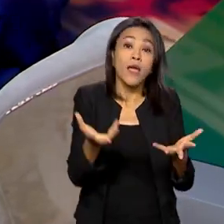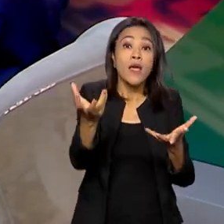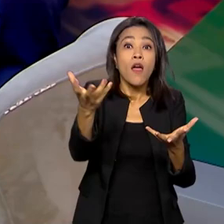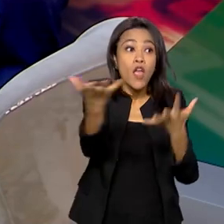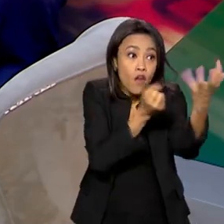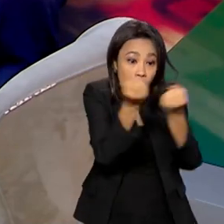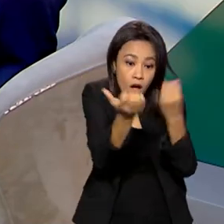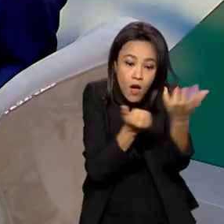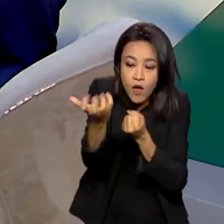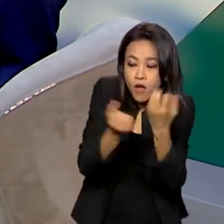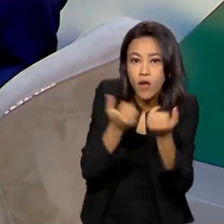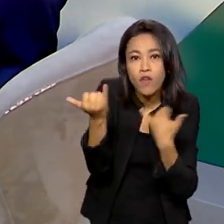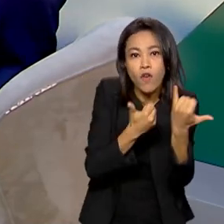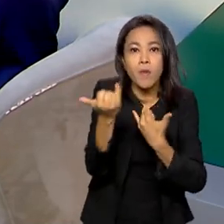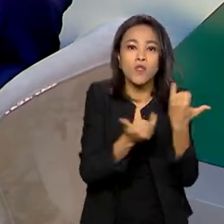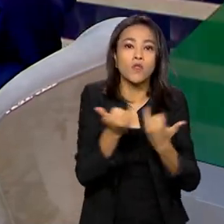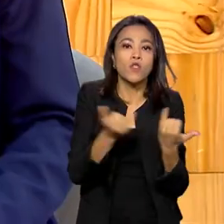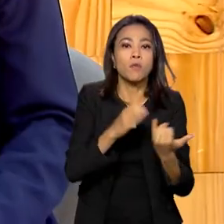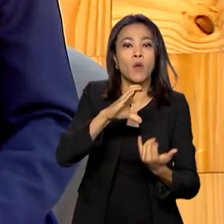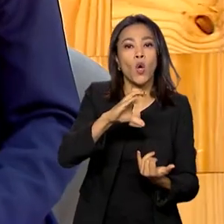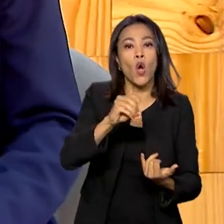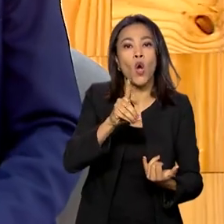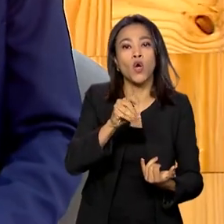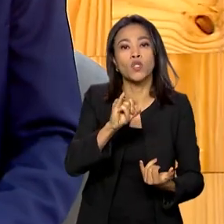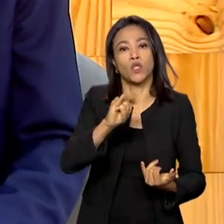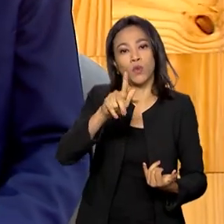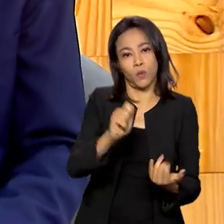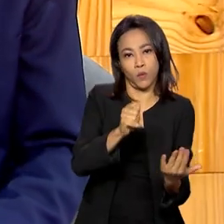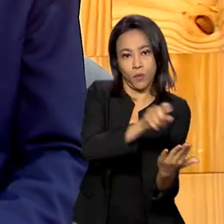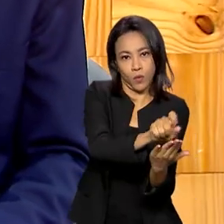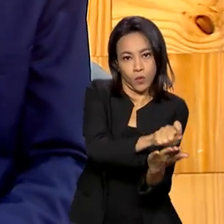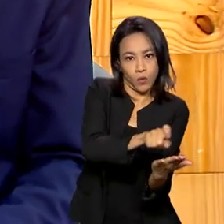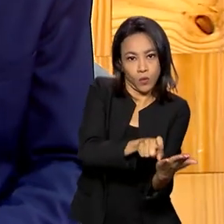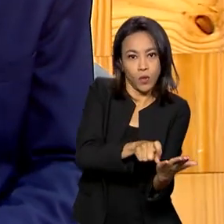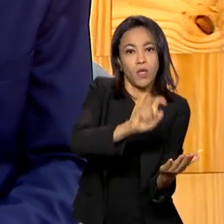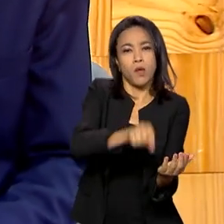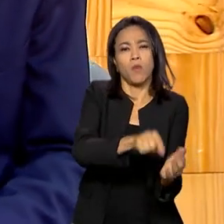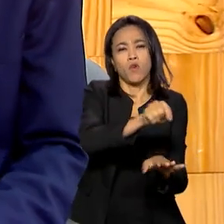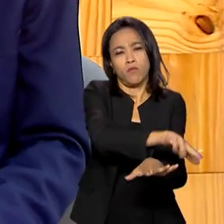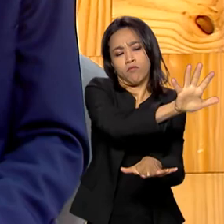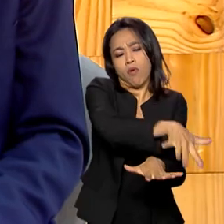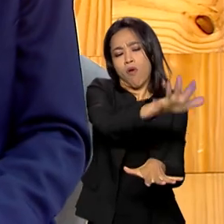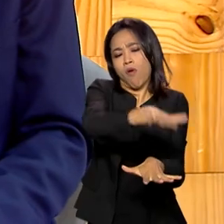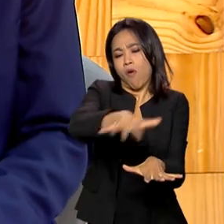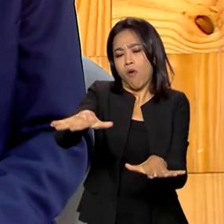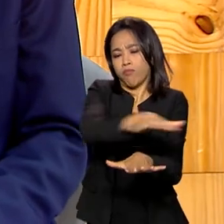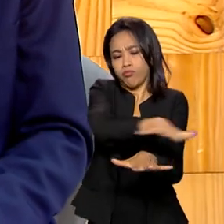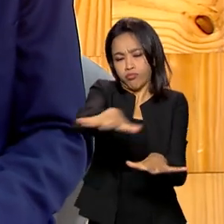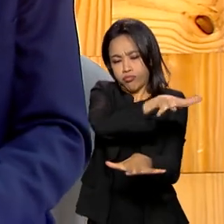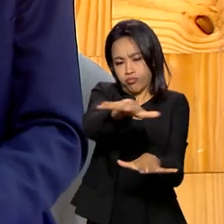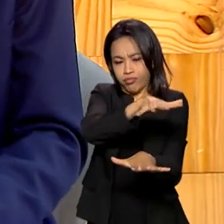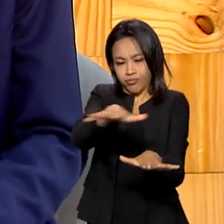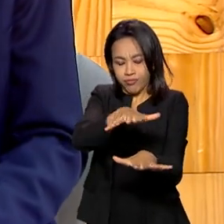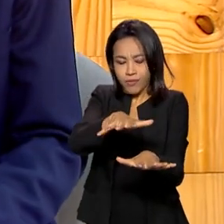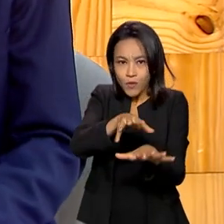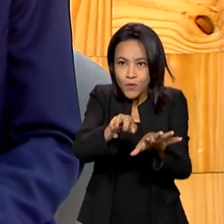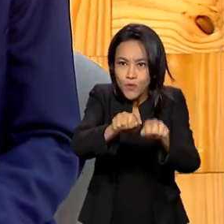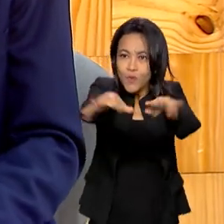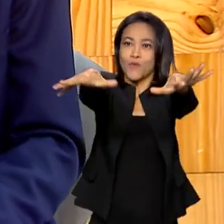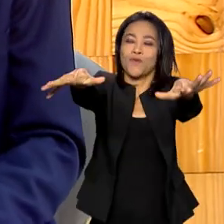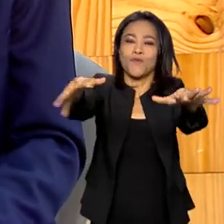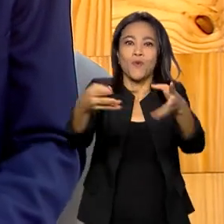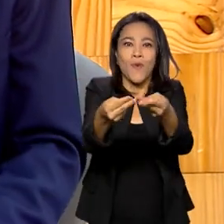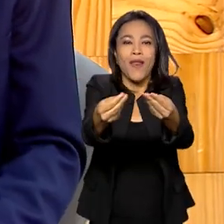pelo código Morse. Depois é que a amplificação das ondas eletromagnéticas permitiu essa qualidade de